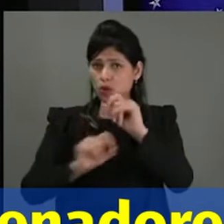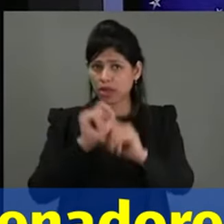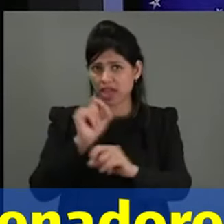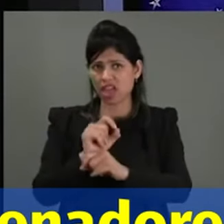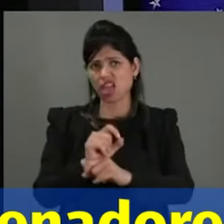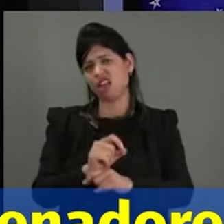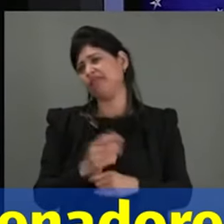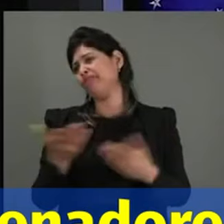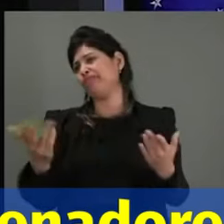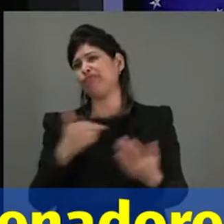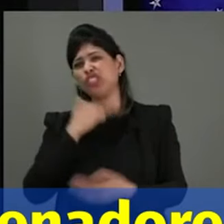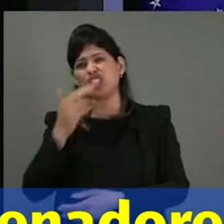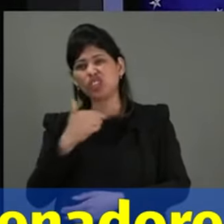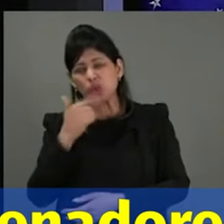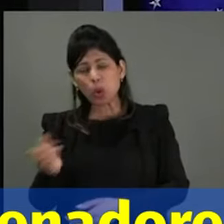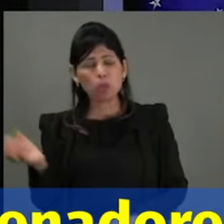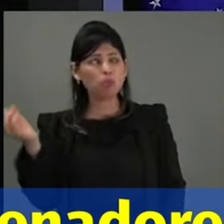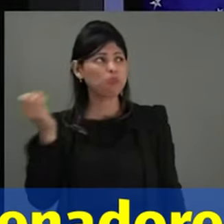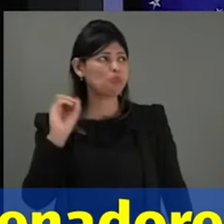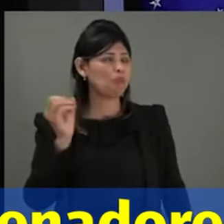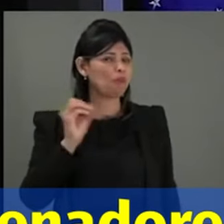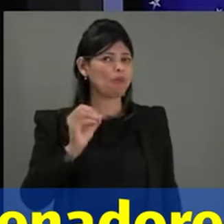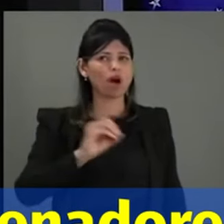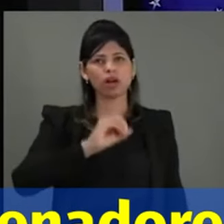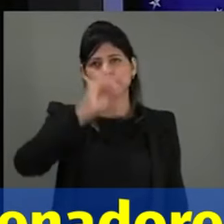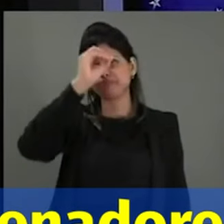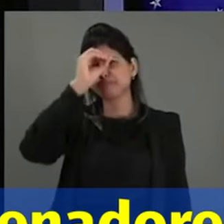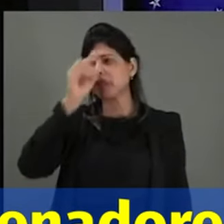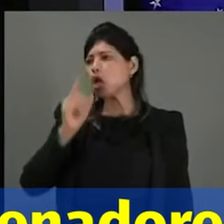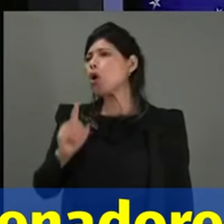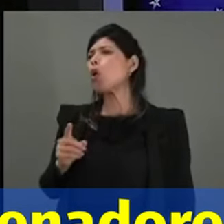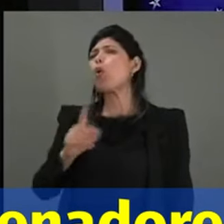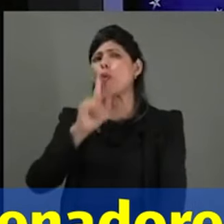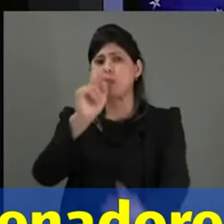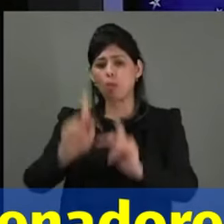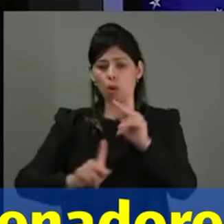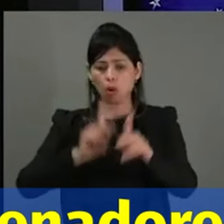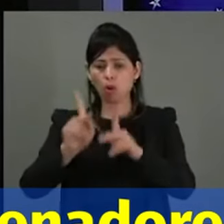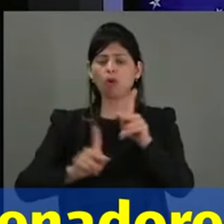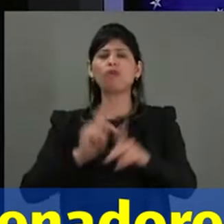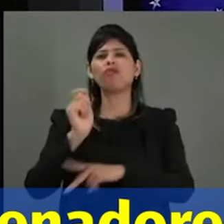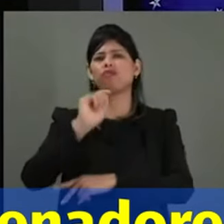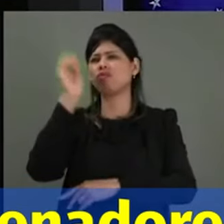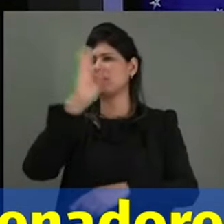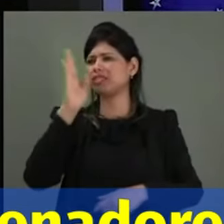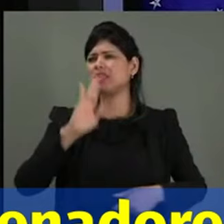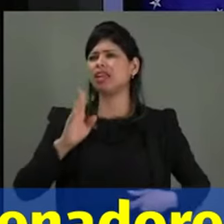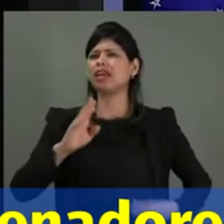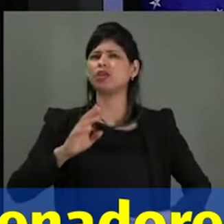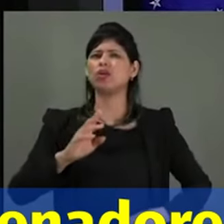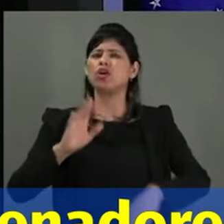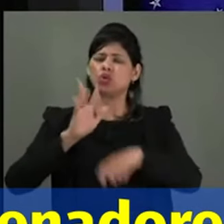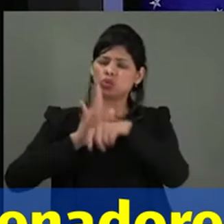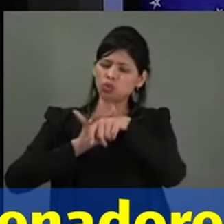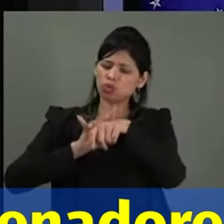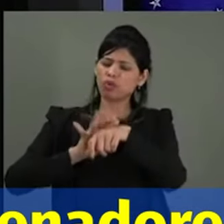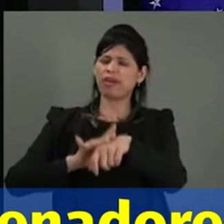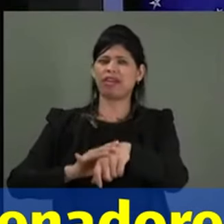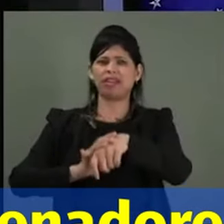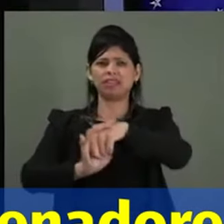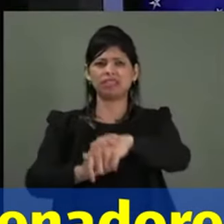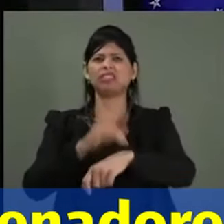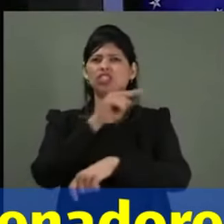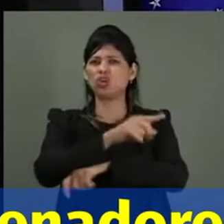não adiantou nada. Continuam brasileiros com comorbidades. Foram lá os